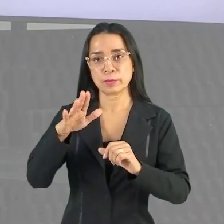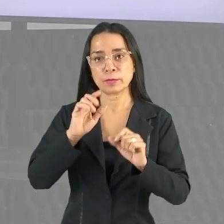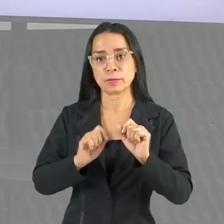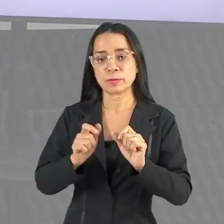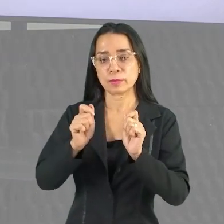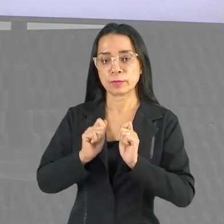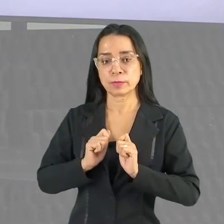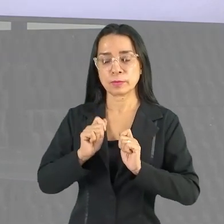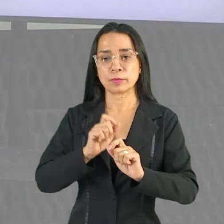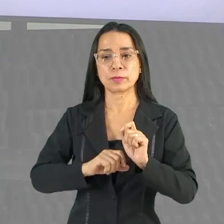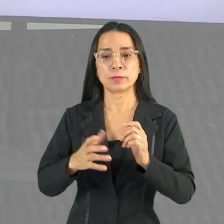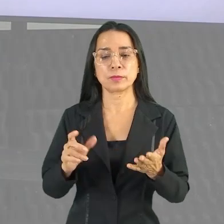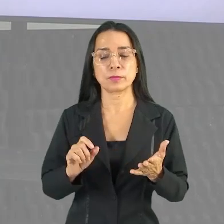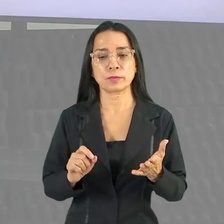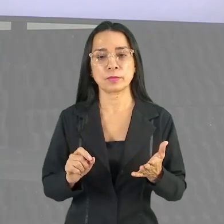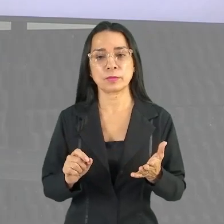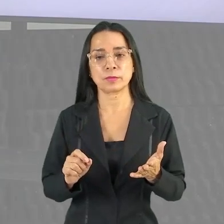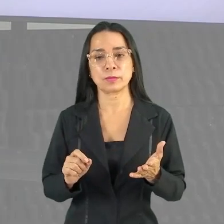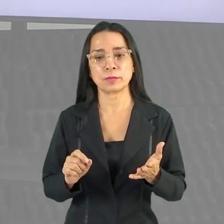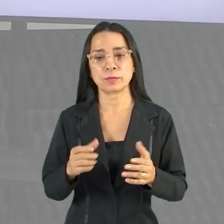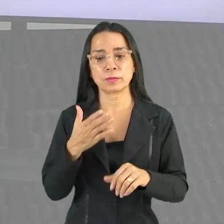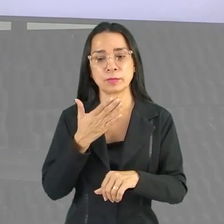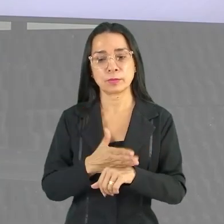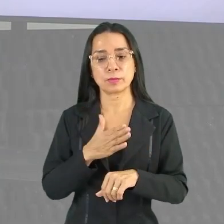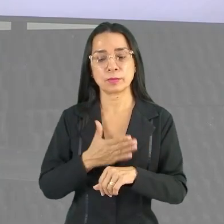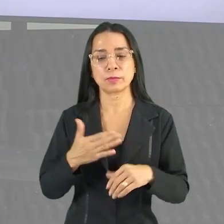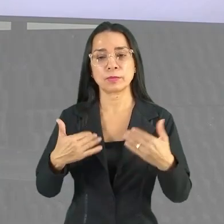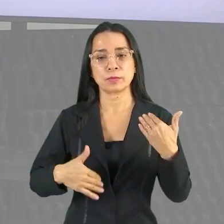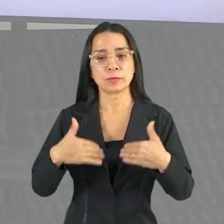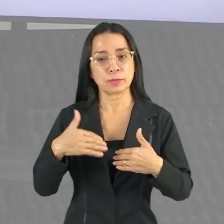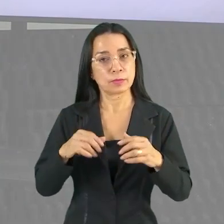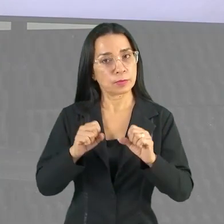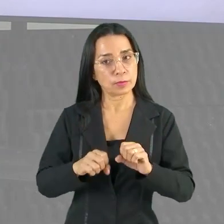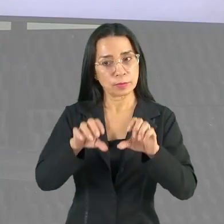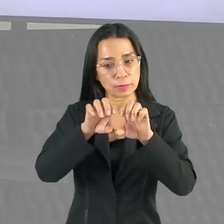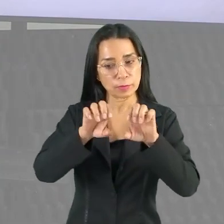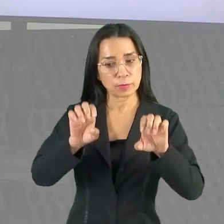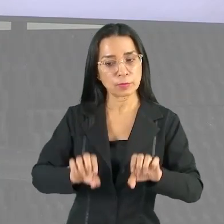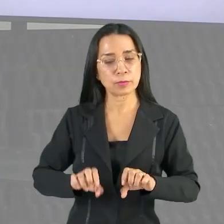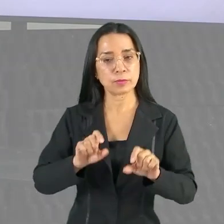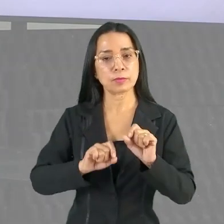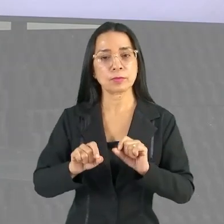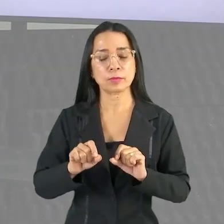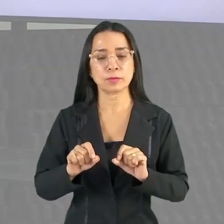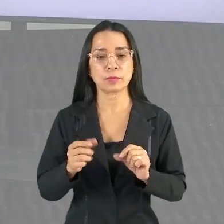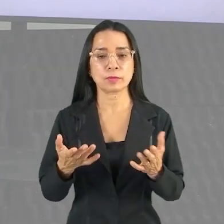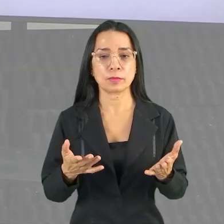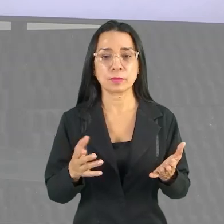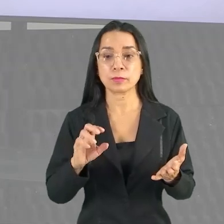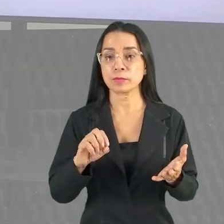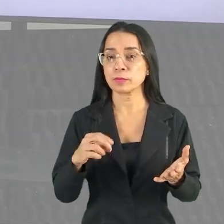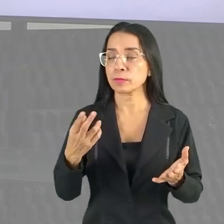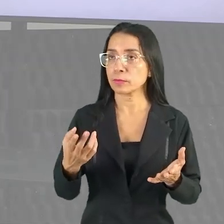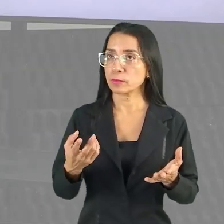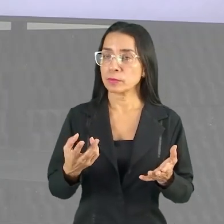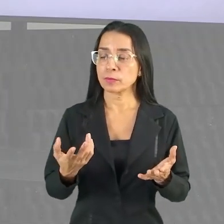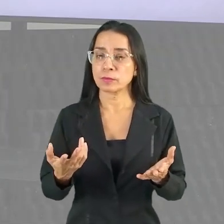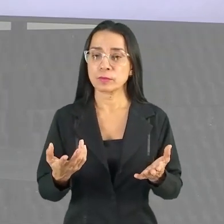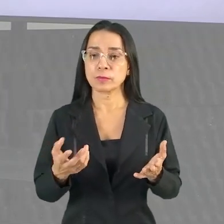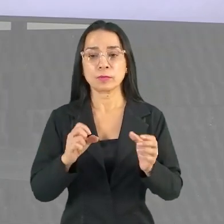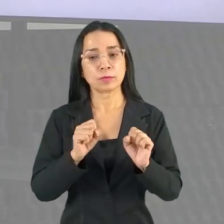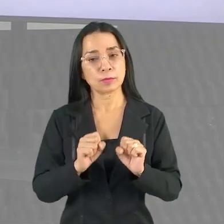física. Essa atividade física ela pode ser estruturada ou pode ser